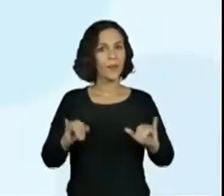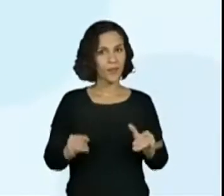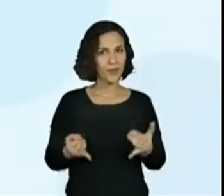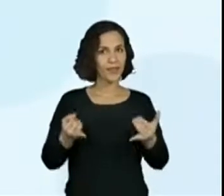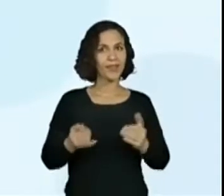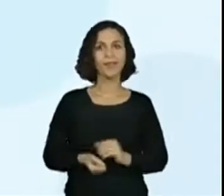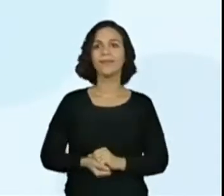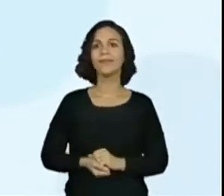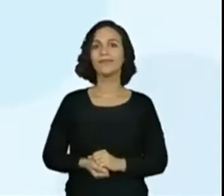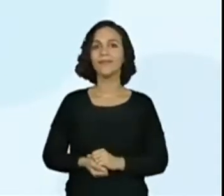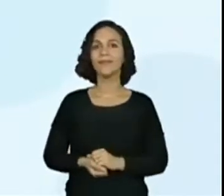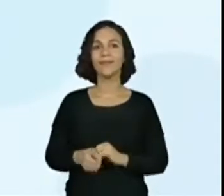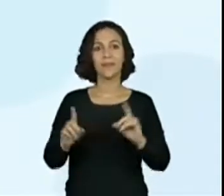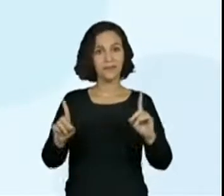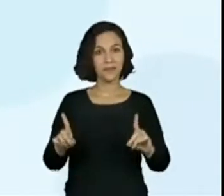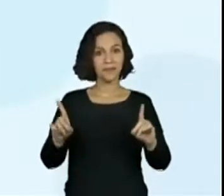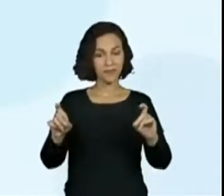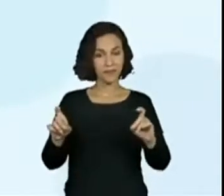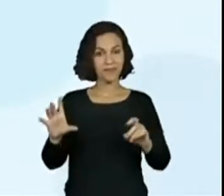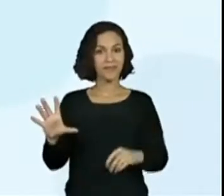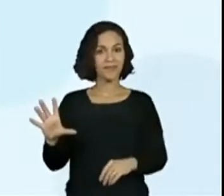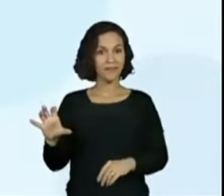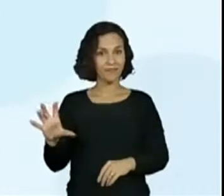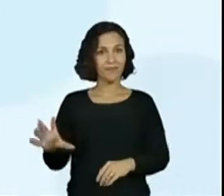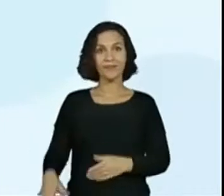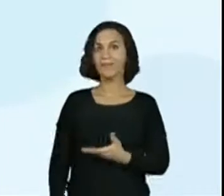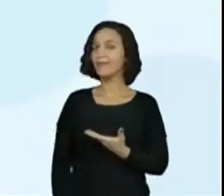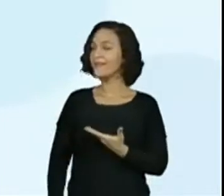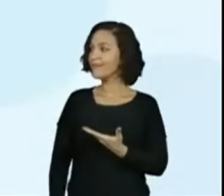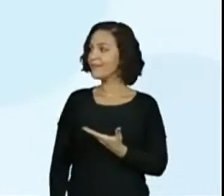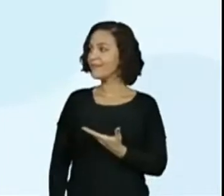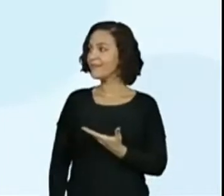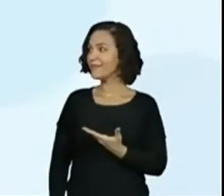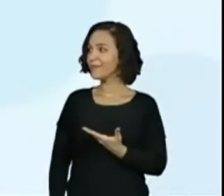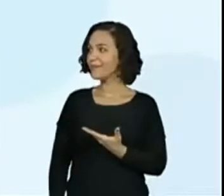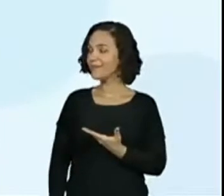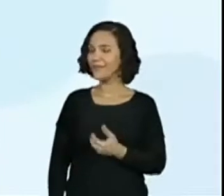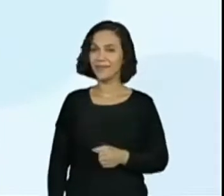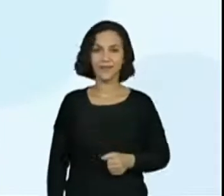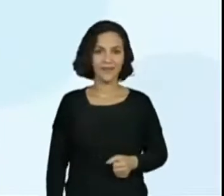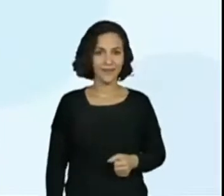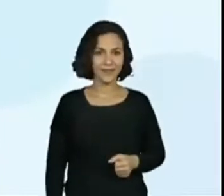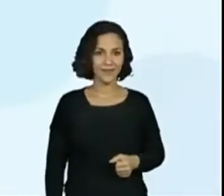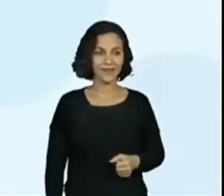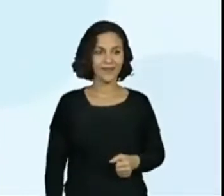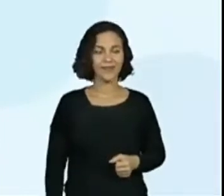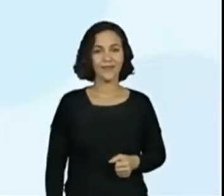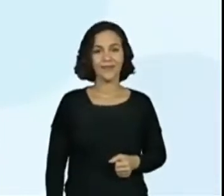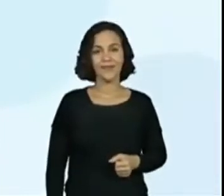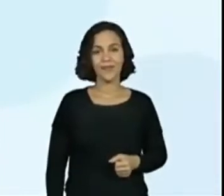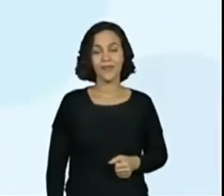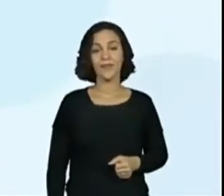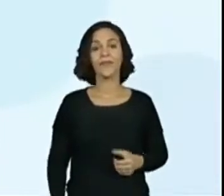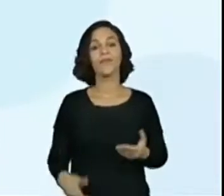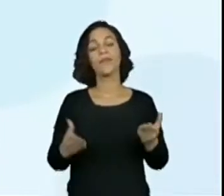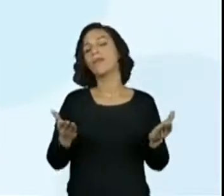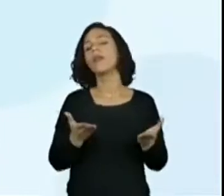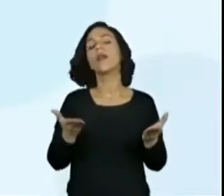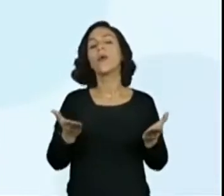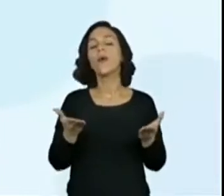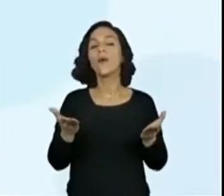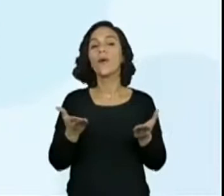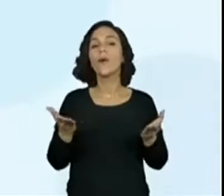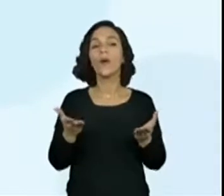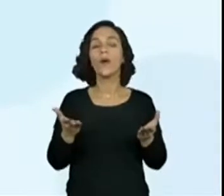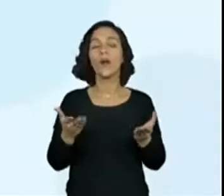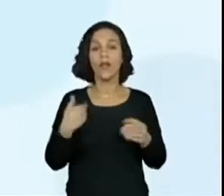Dá o print aí na tela para ajudar vocês a pensarem. Tá bom? E aí, eu vou dar